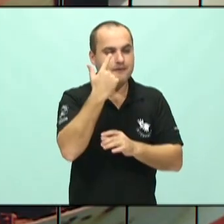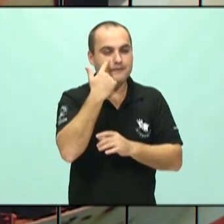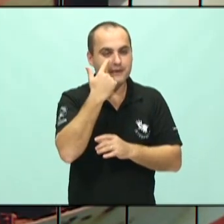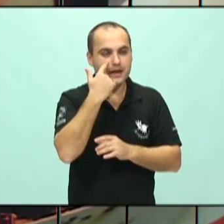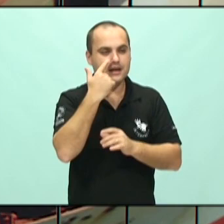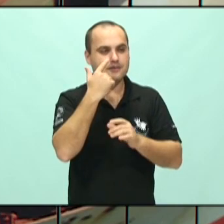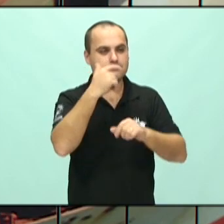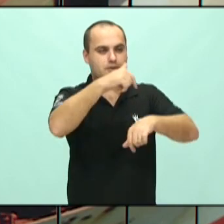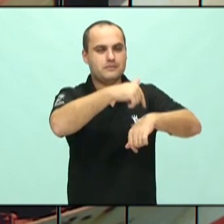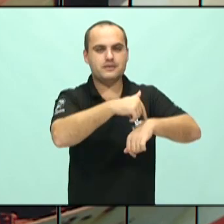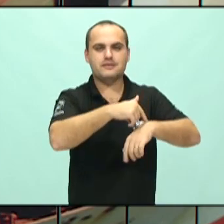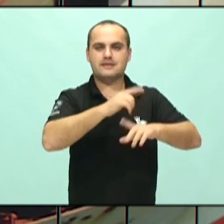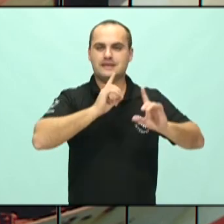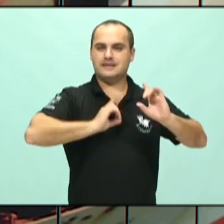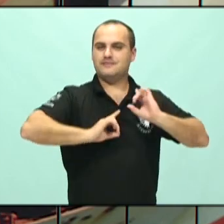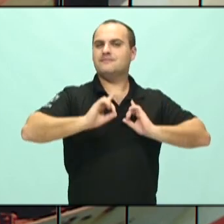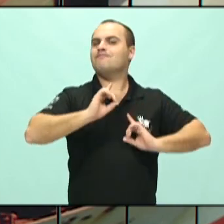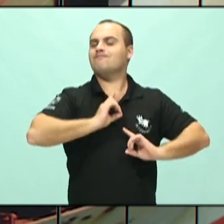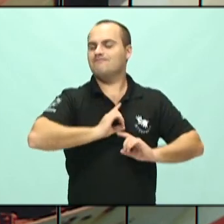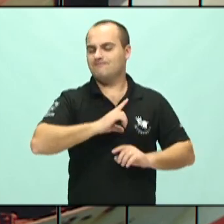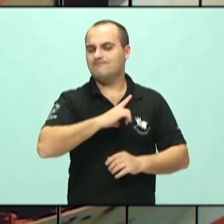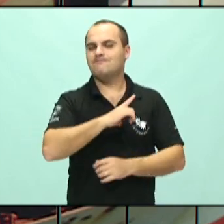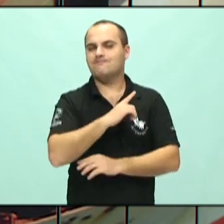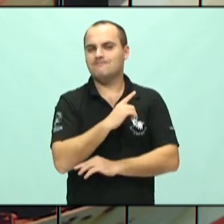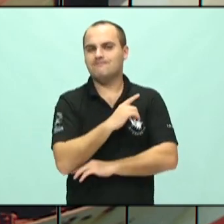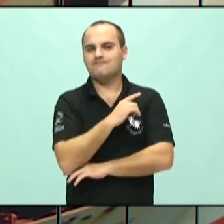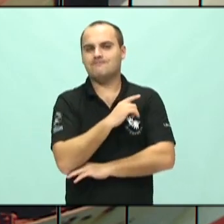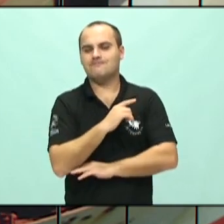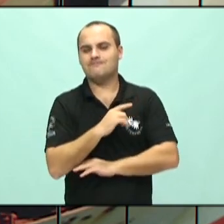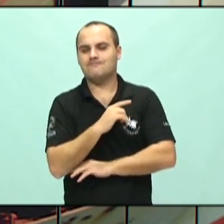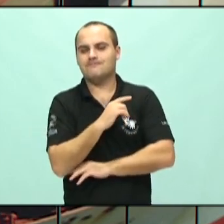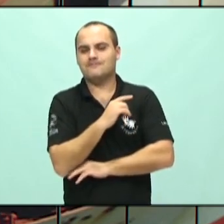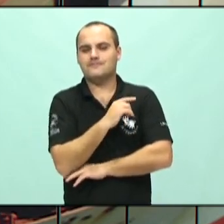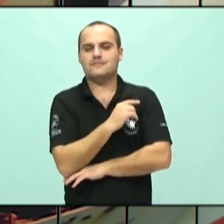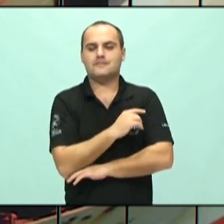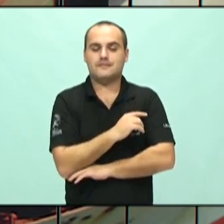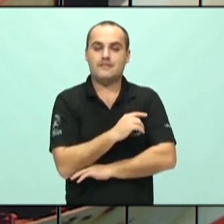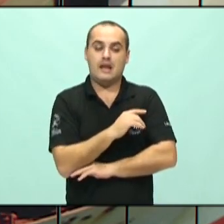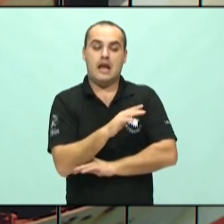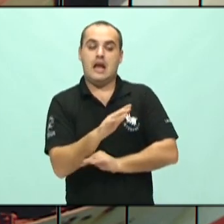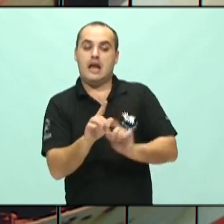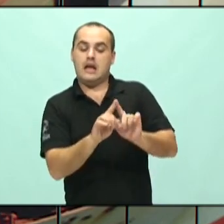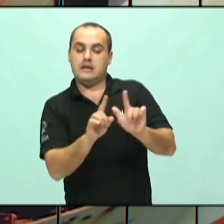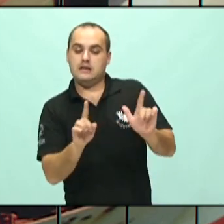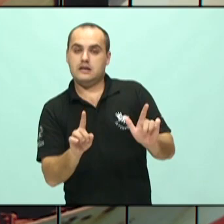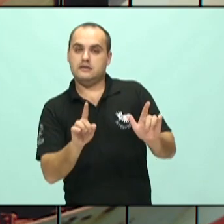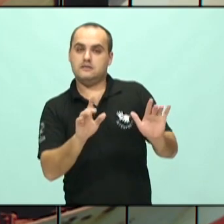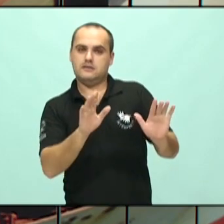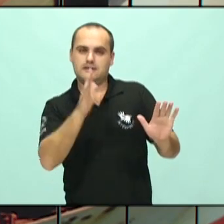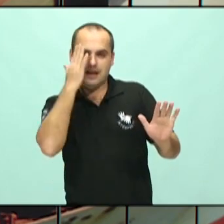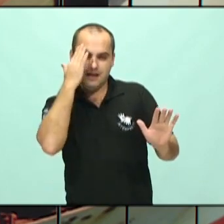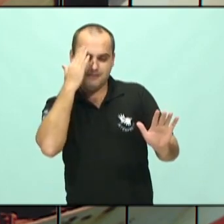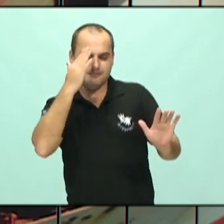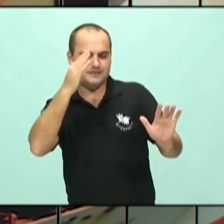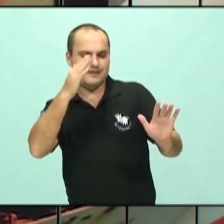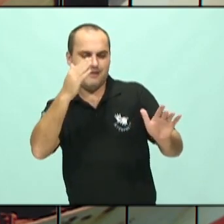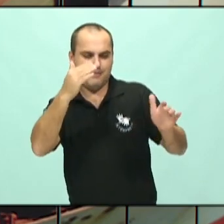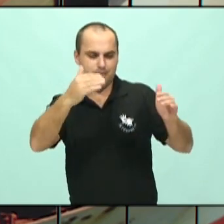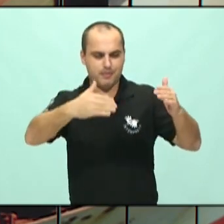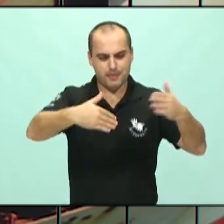mesmo nós chegando a esse patamar de discutir saúde mental